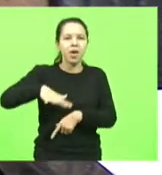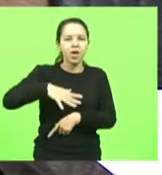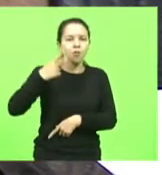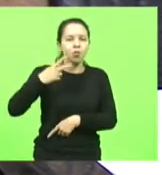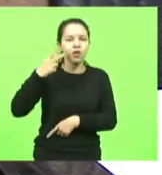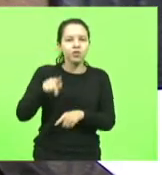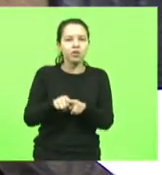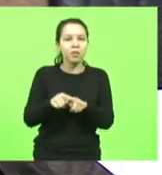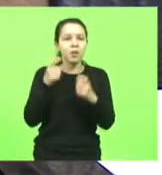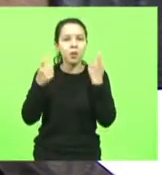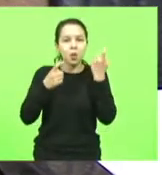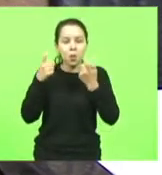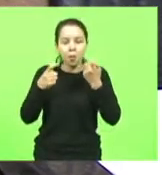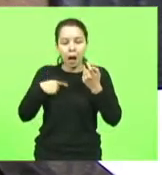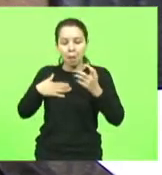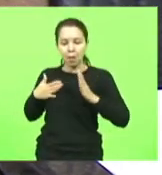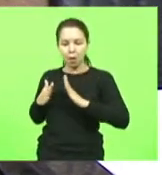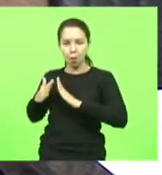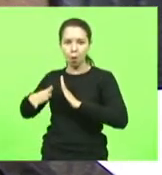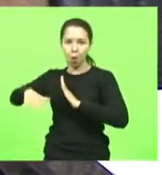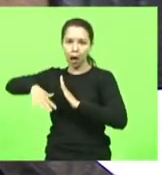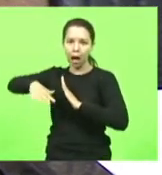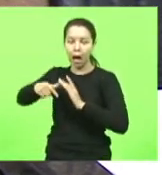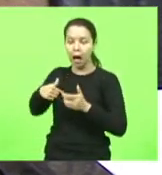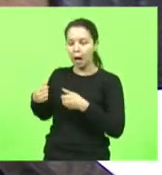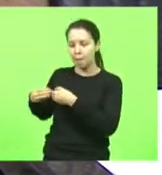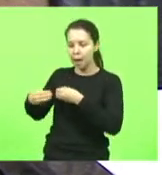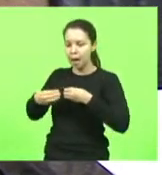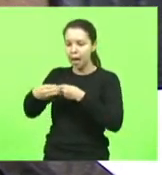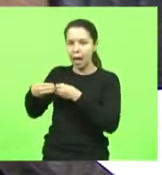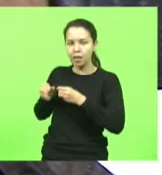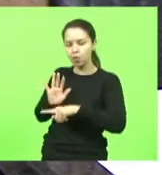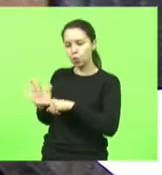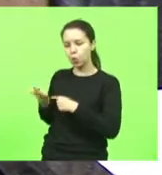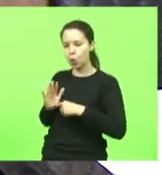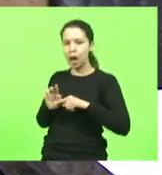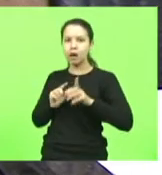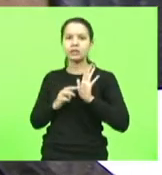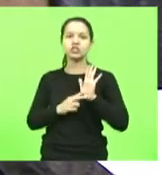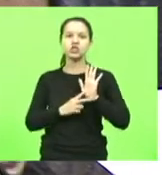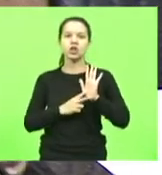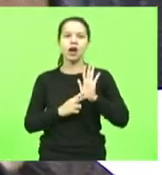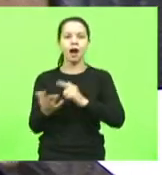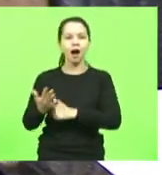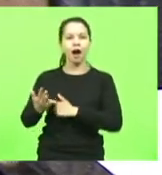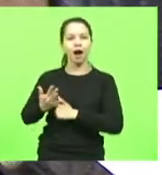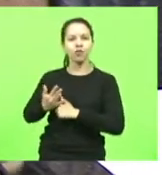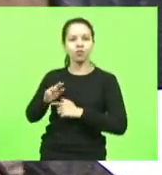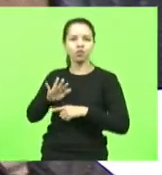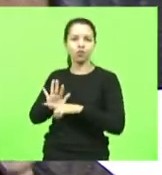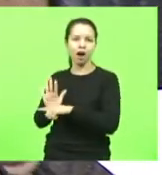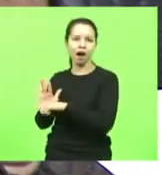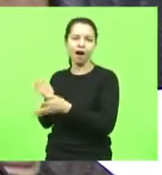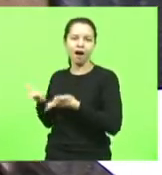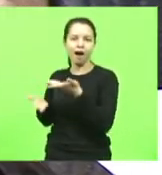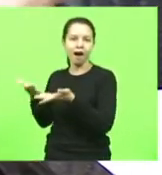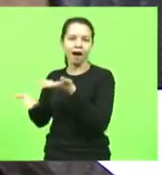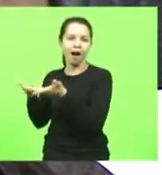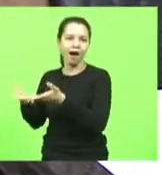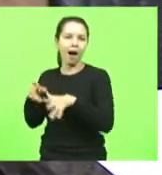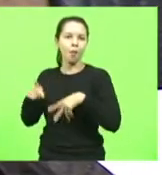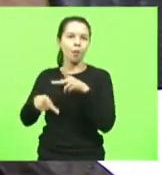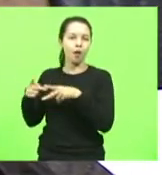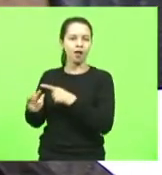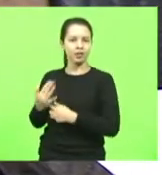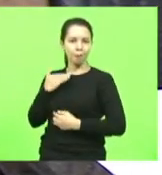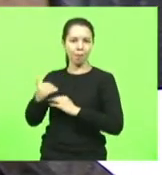a sua pequena paróquia, com resolver a sua vizinhança, agradar o sindicato que lhe ajuda, agradar a corporação que lhe pede favor. E ninguém